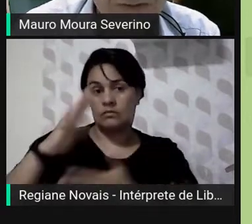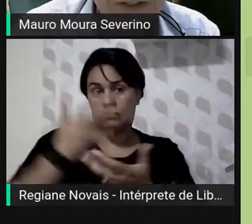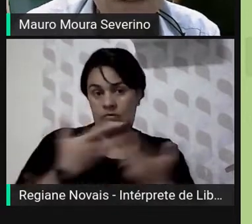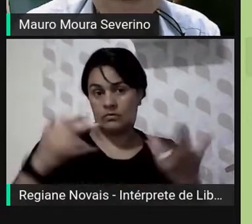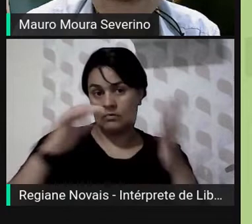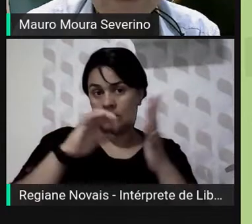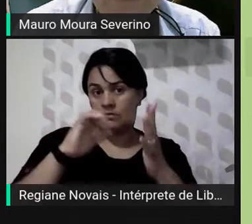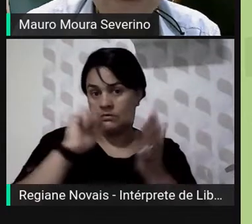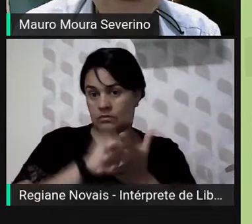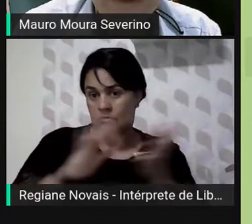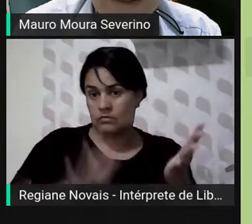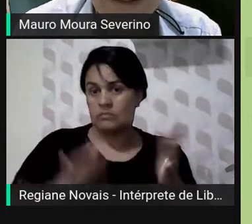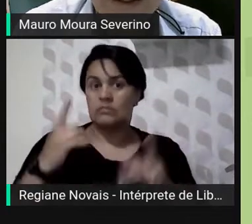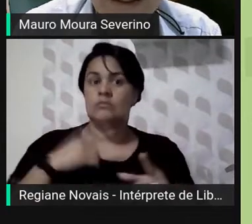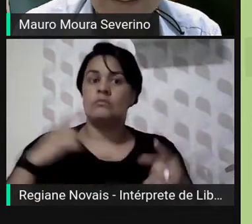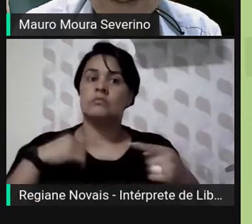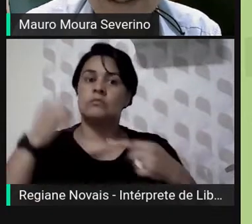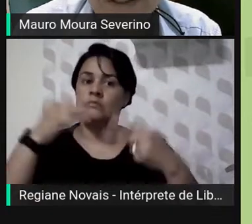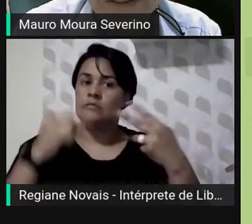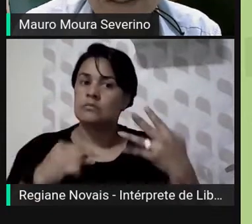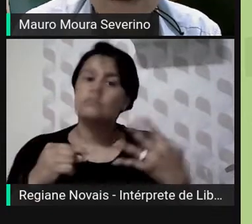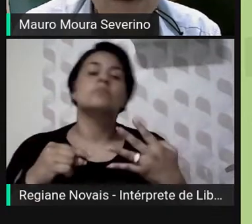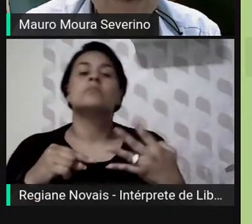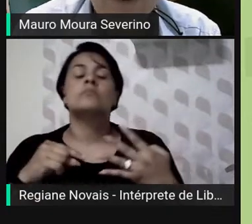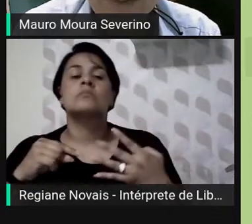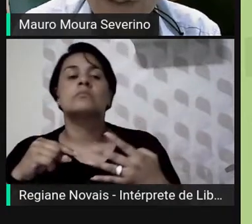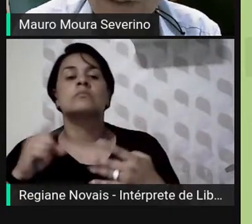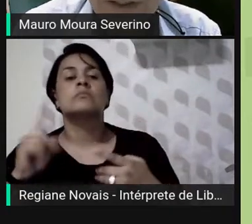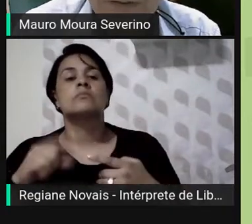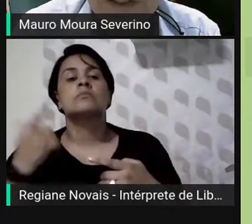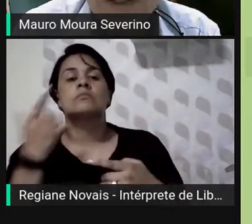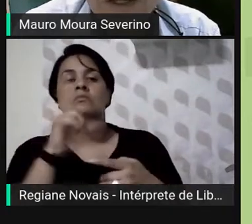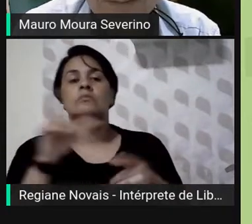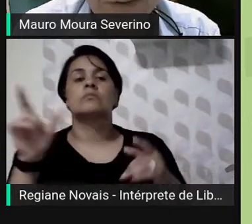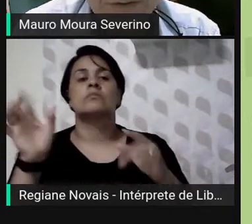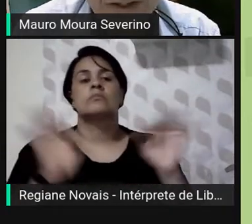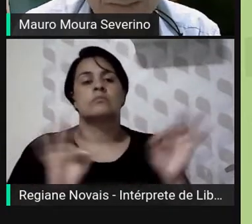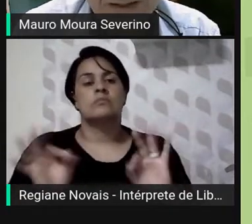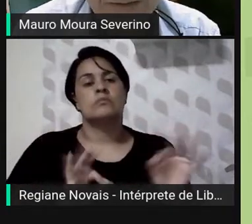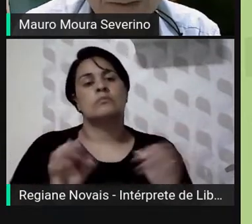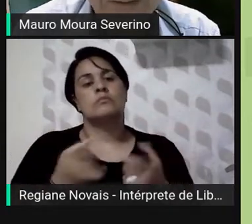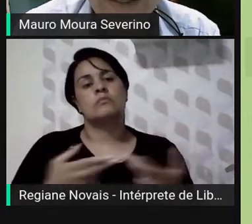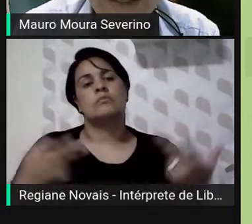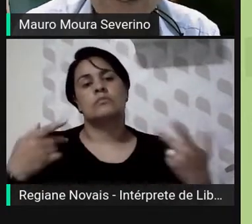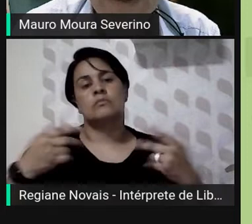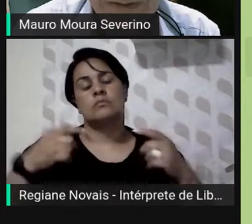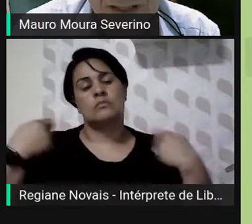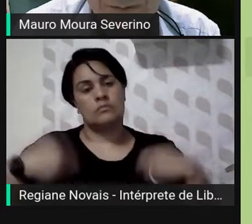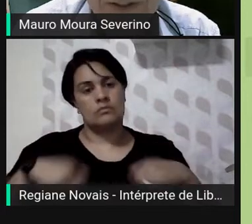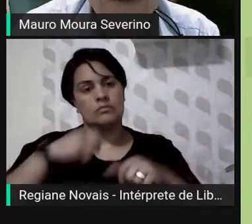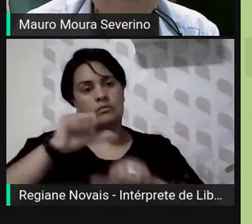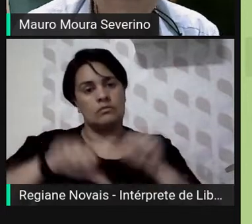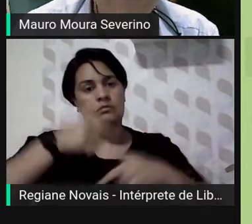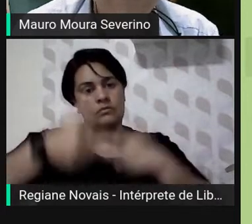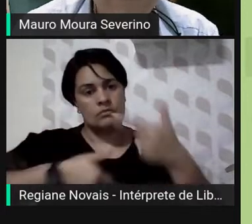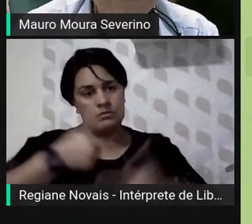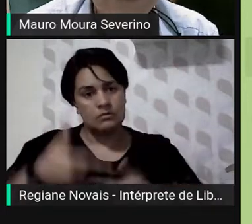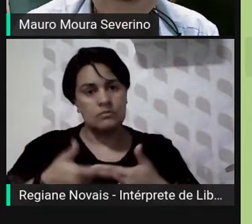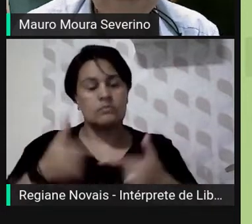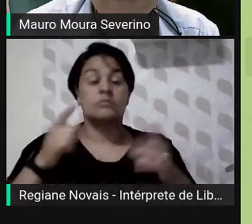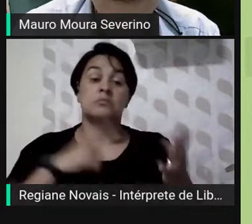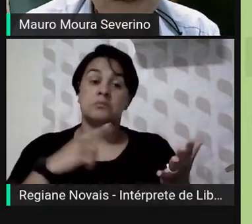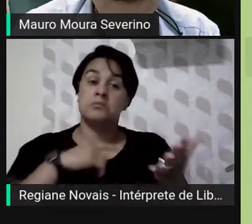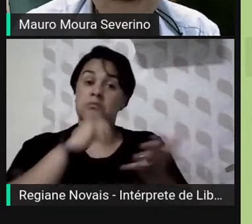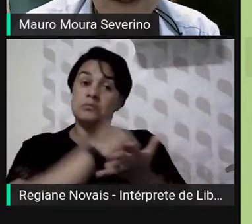o indicador de resultado, medida normalmente dentro da dinâmica do trabalho. Então, a equipe tem uma atividade a